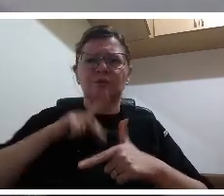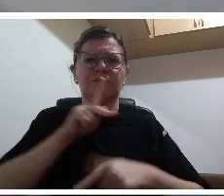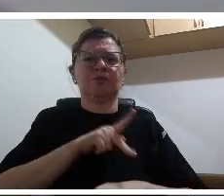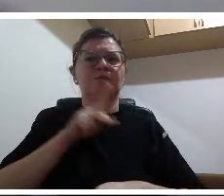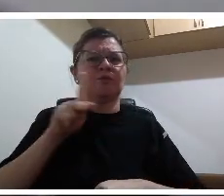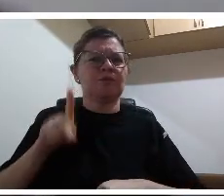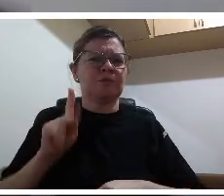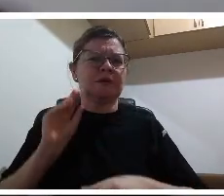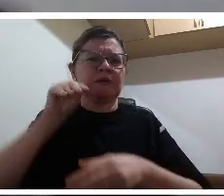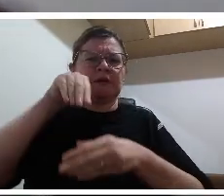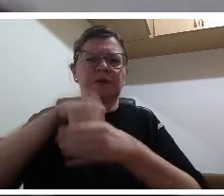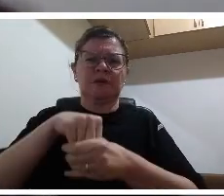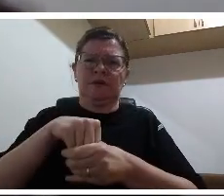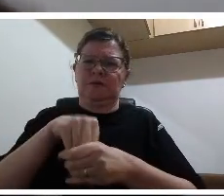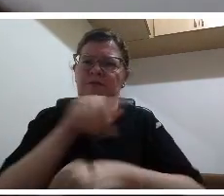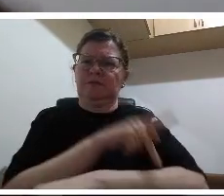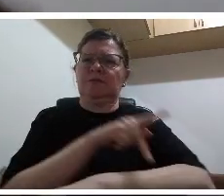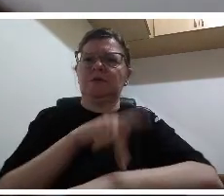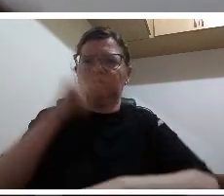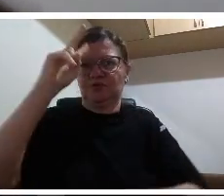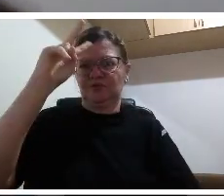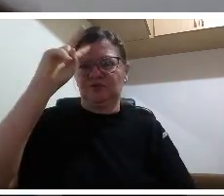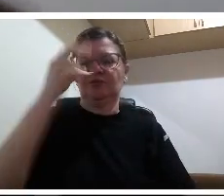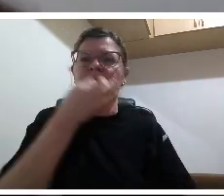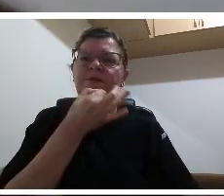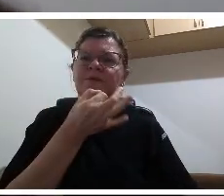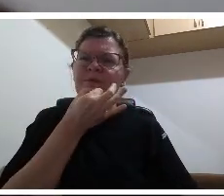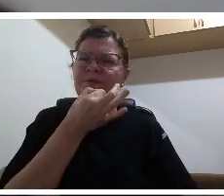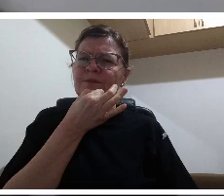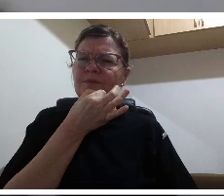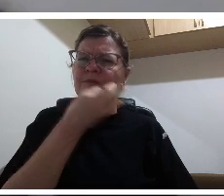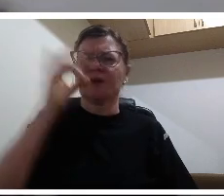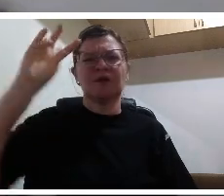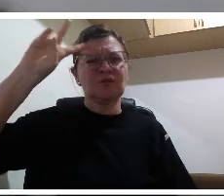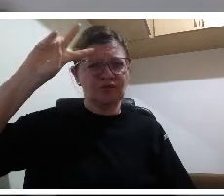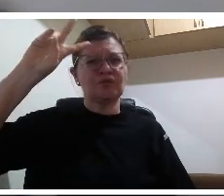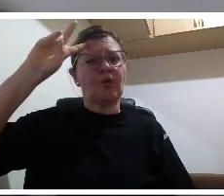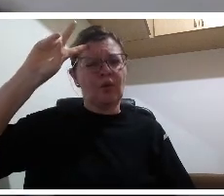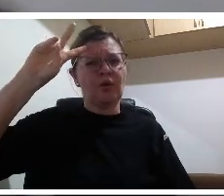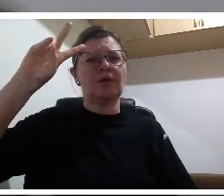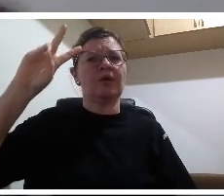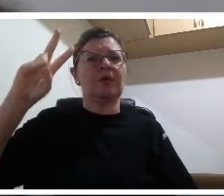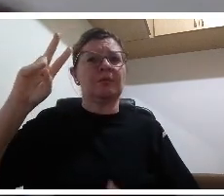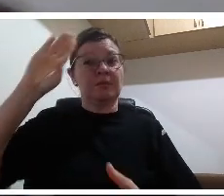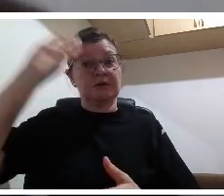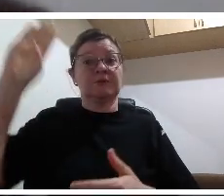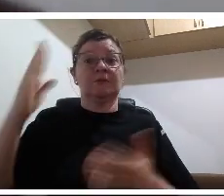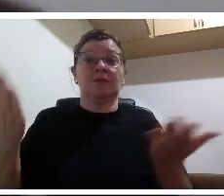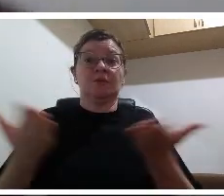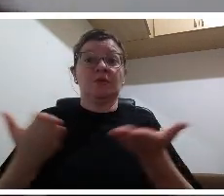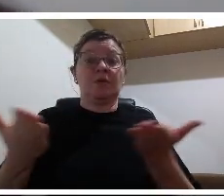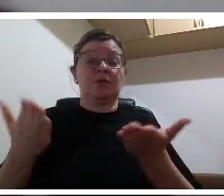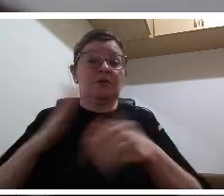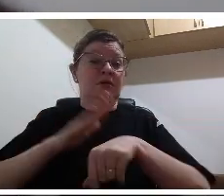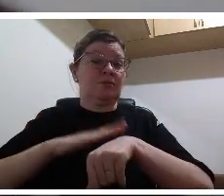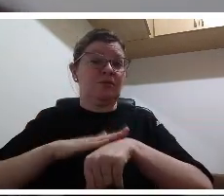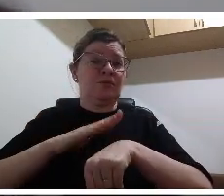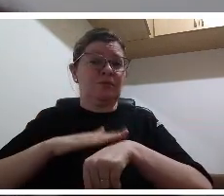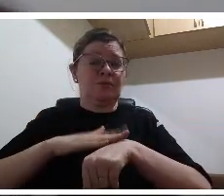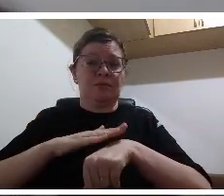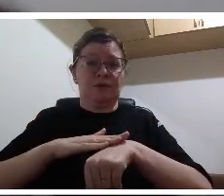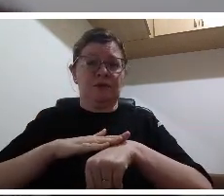não é um momento fácil mas eu acredito muito em ser um momento de muita aprendizagem que além desses